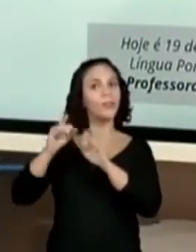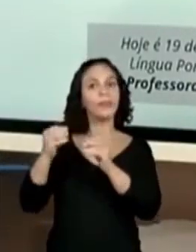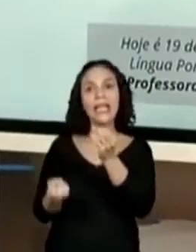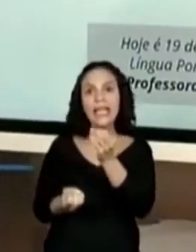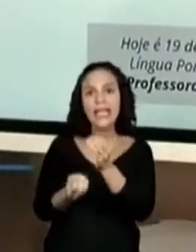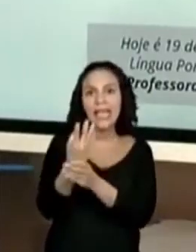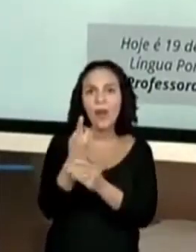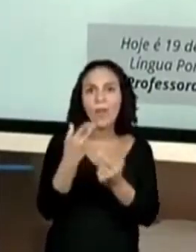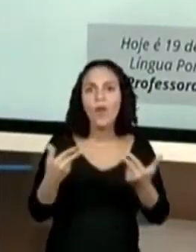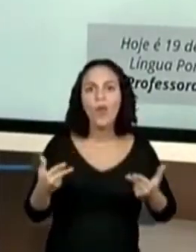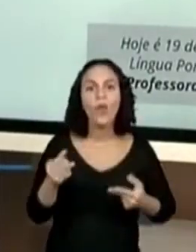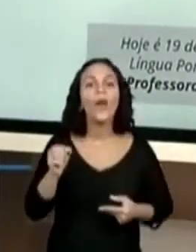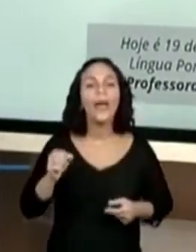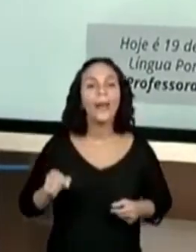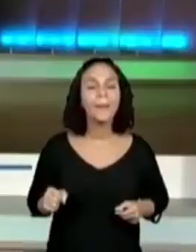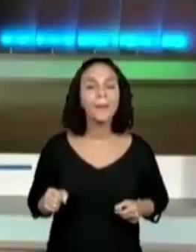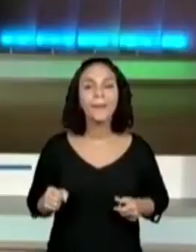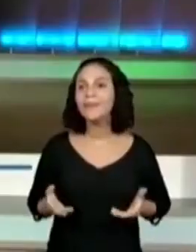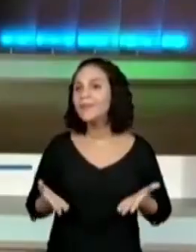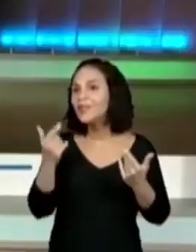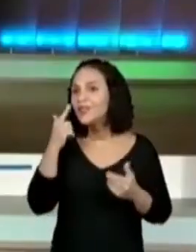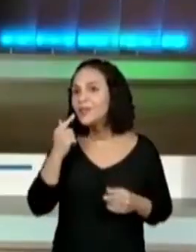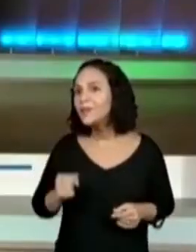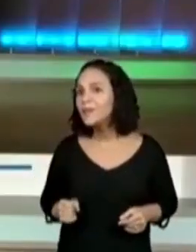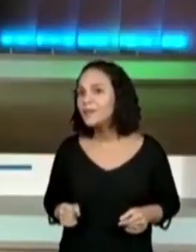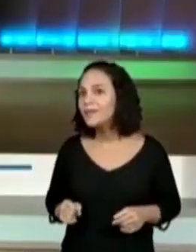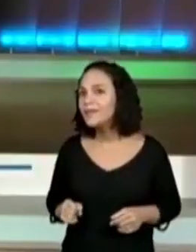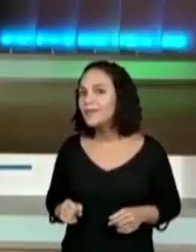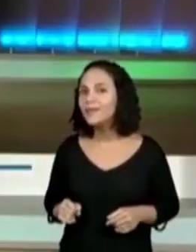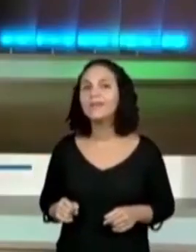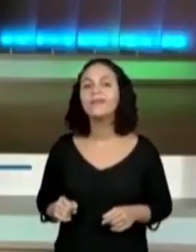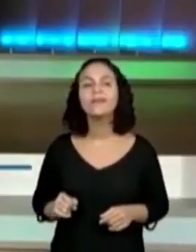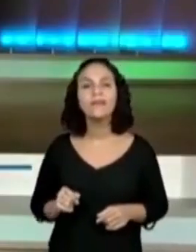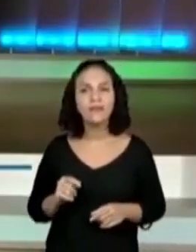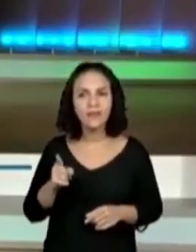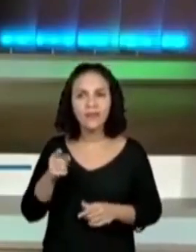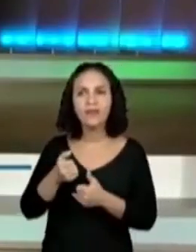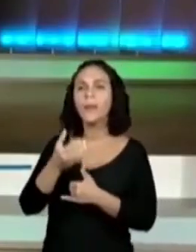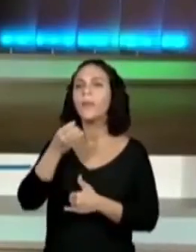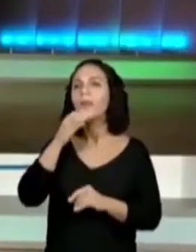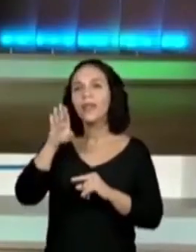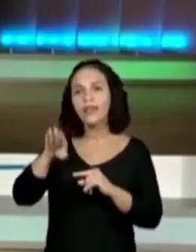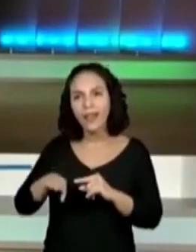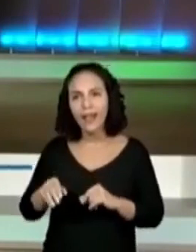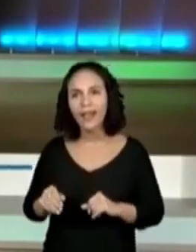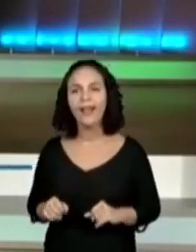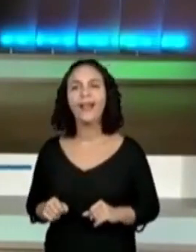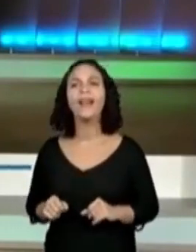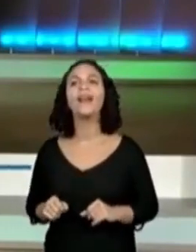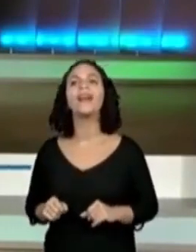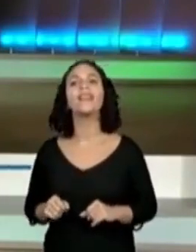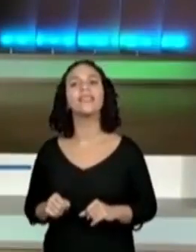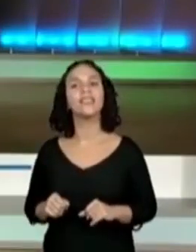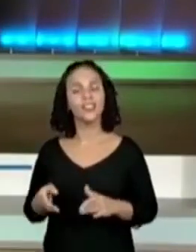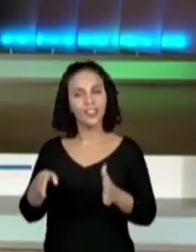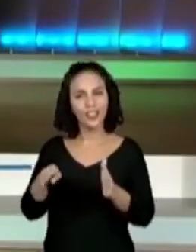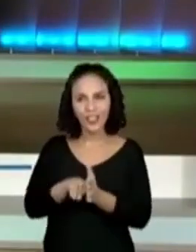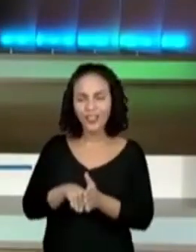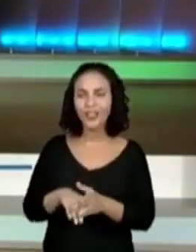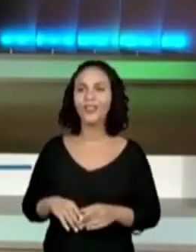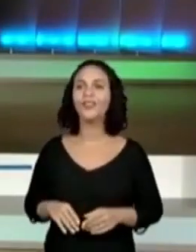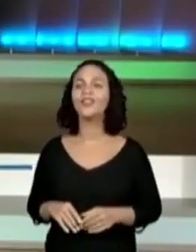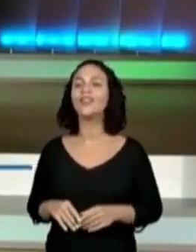uma coisa. Quero ver no chat. Gente, ó, a galera ainda no Boa Tarde, chegando,